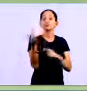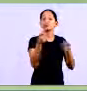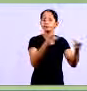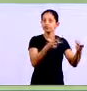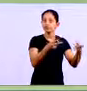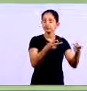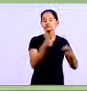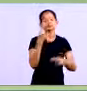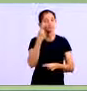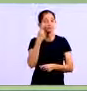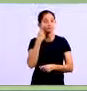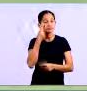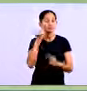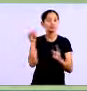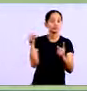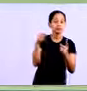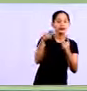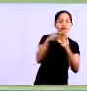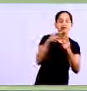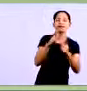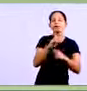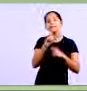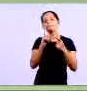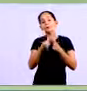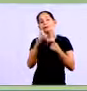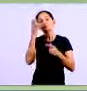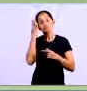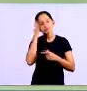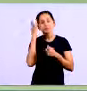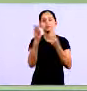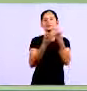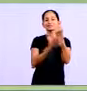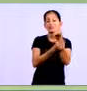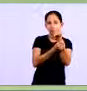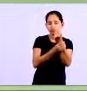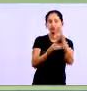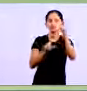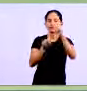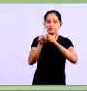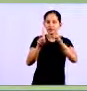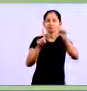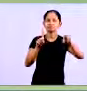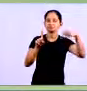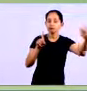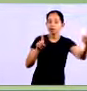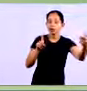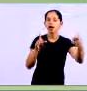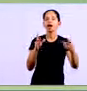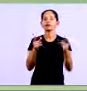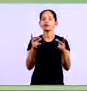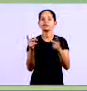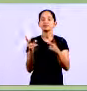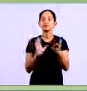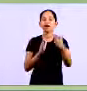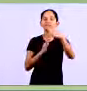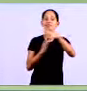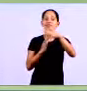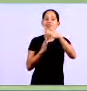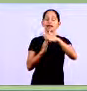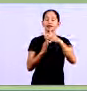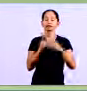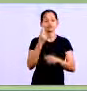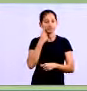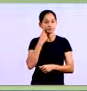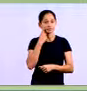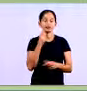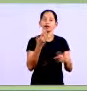tem como objetivo atender a demanda assegurando- a disponibilidade de produtos ou seja quando você controla o estoque você está fazendo duas coisas